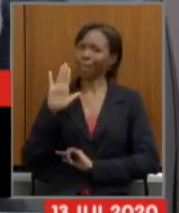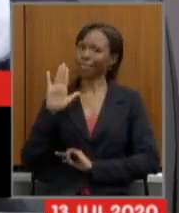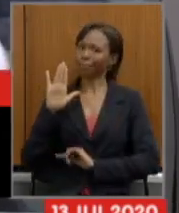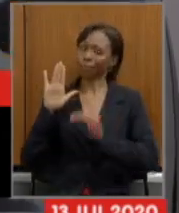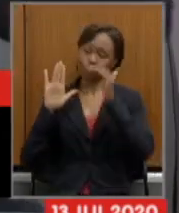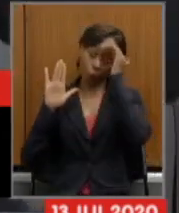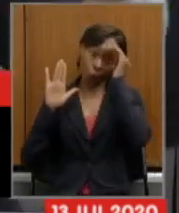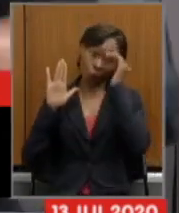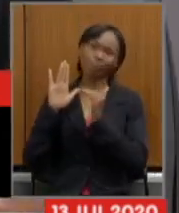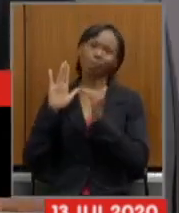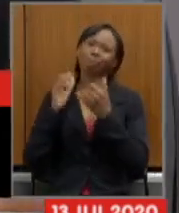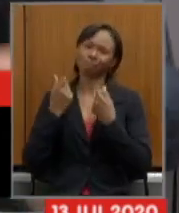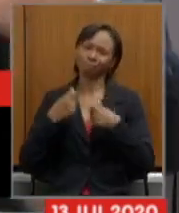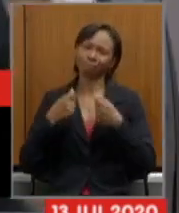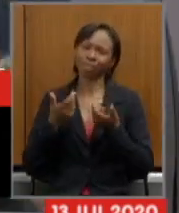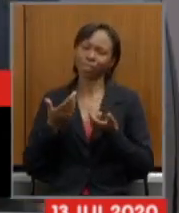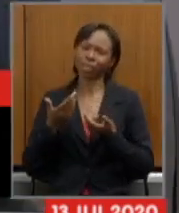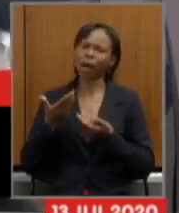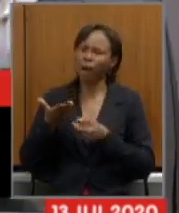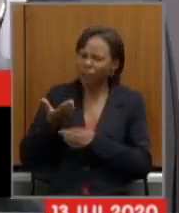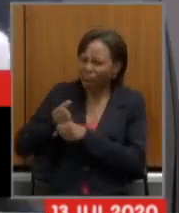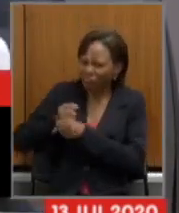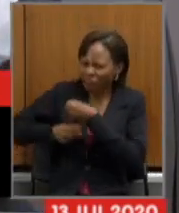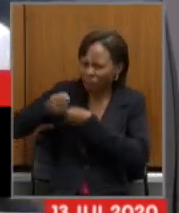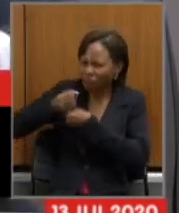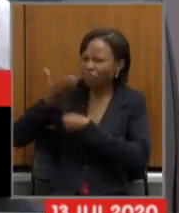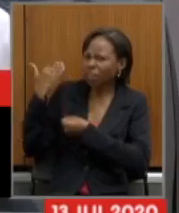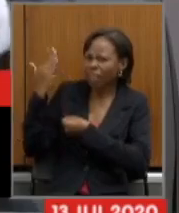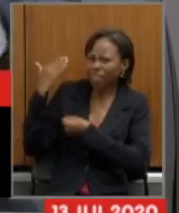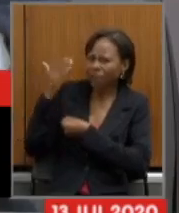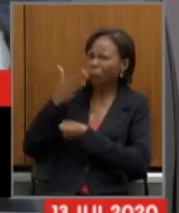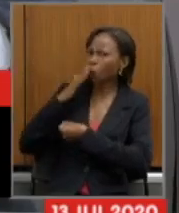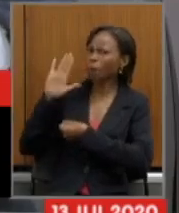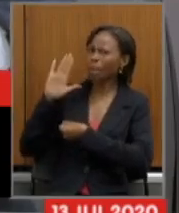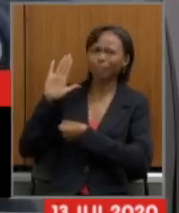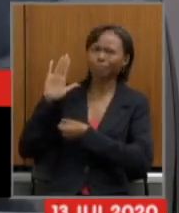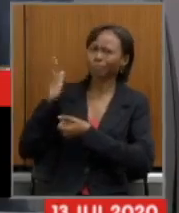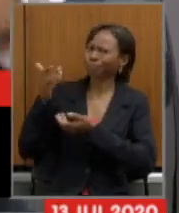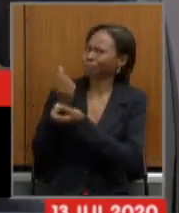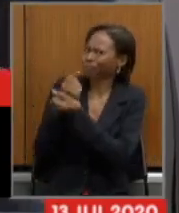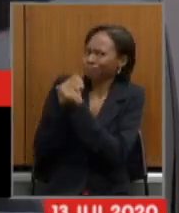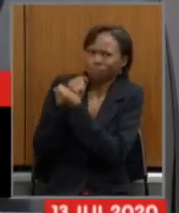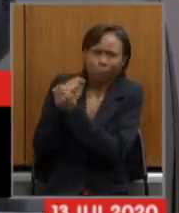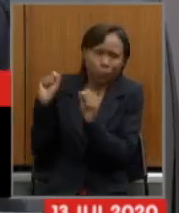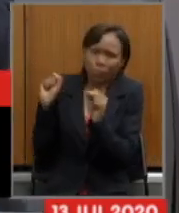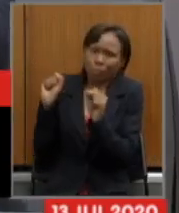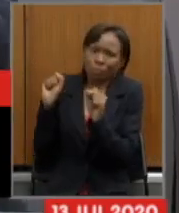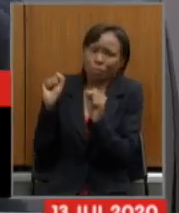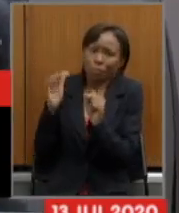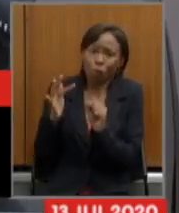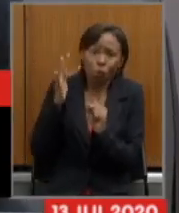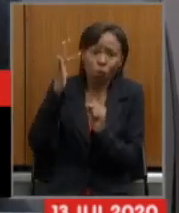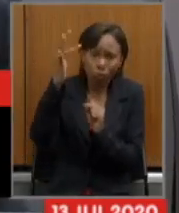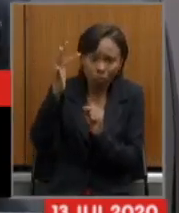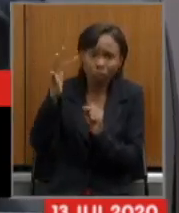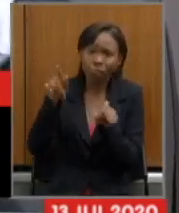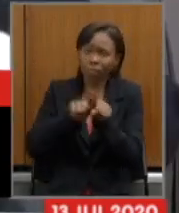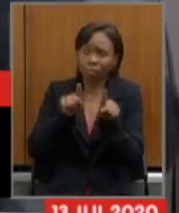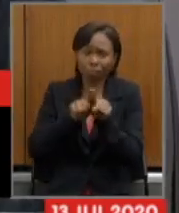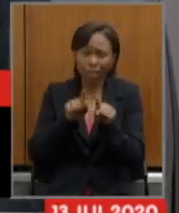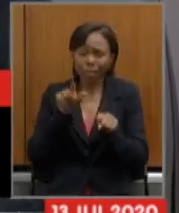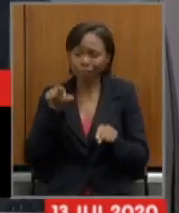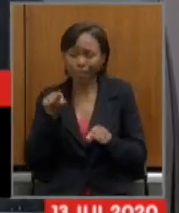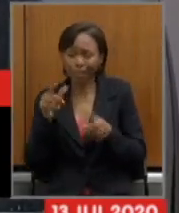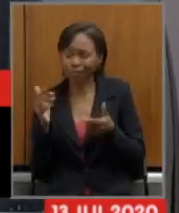promessa feita há décadas atrás hoje não tem condição de ser prometida nem para o futuro desse servidor quando este chegar à